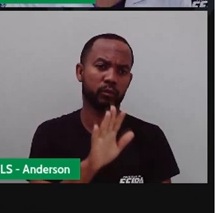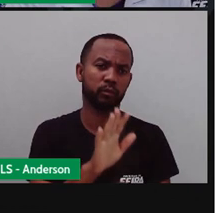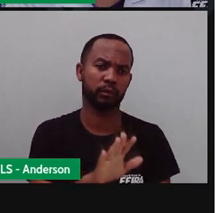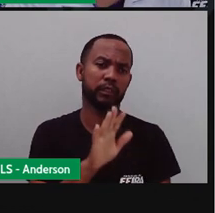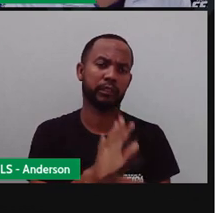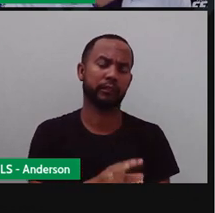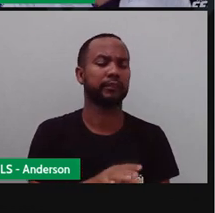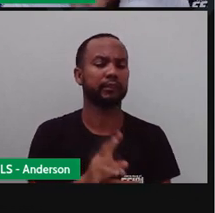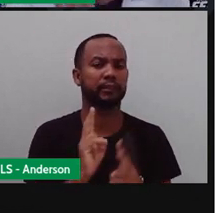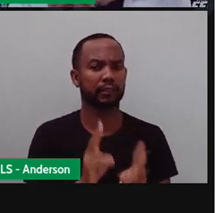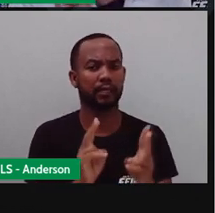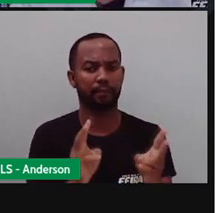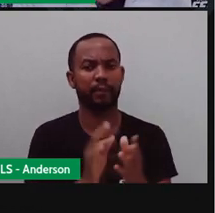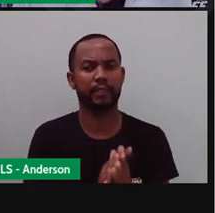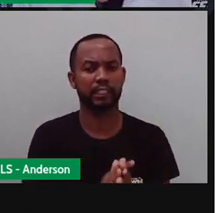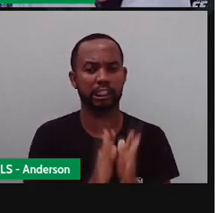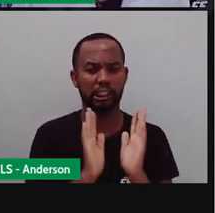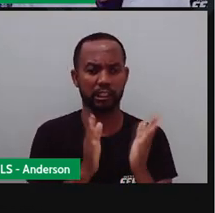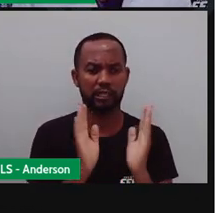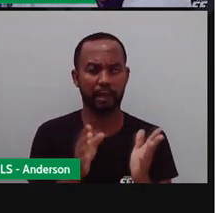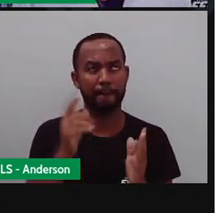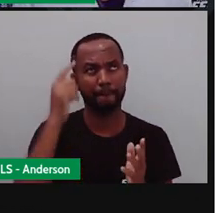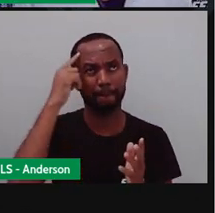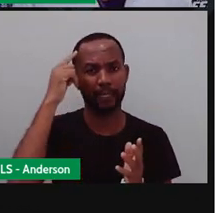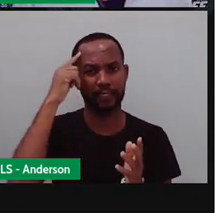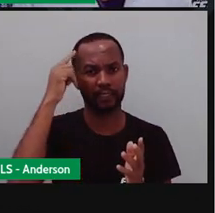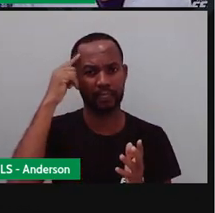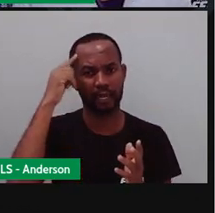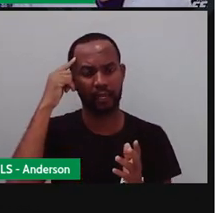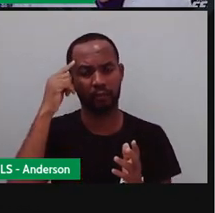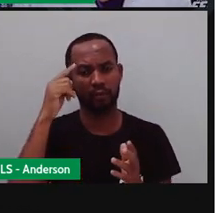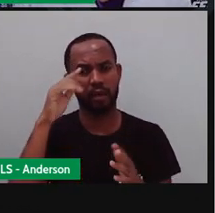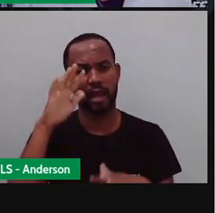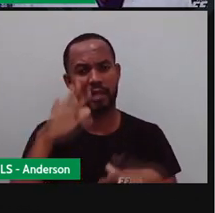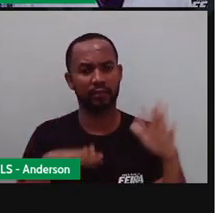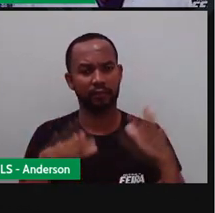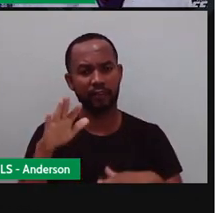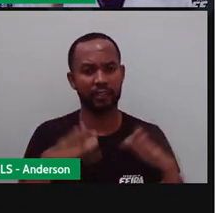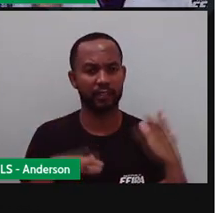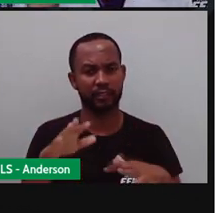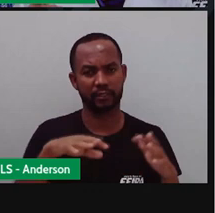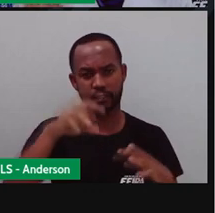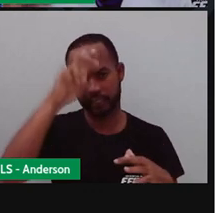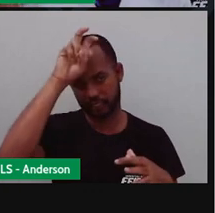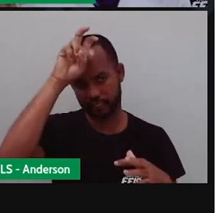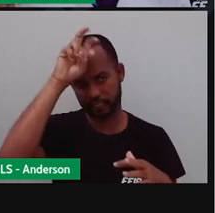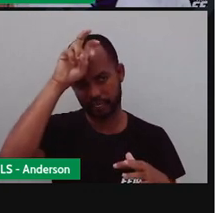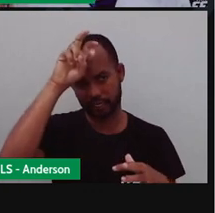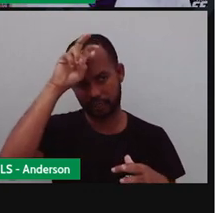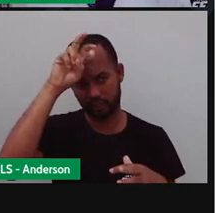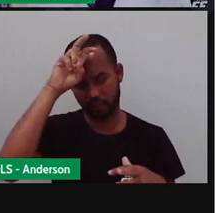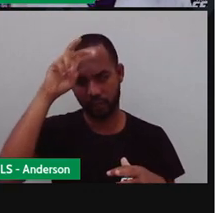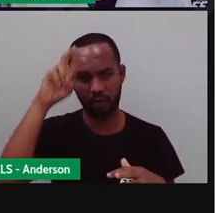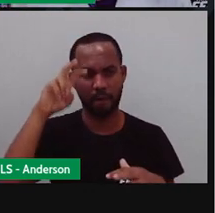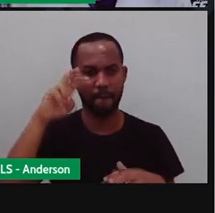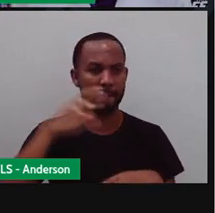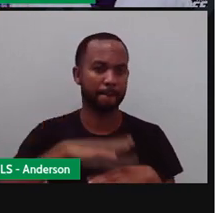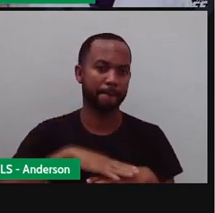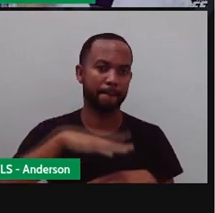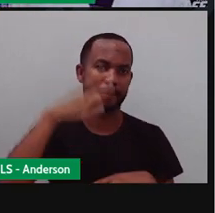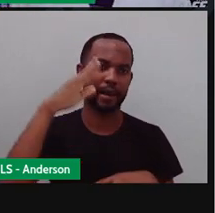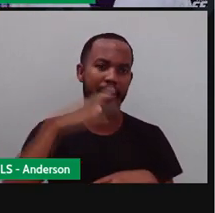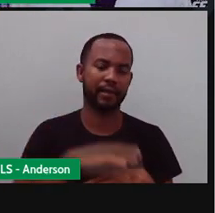já pararam pra pensar nisso? Nem tudo é coisa ruim. Alguns insetos, não é isso? E olha só, grande maioria